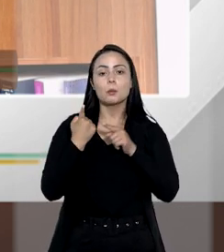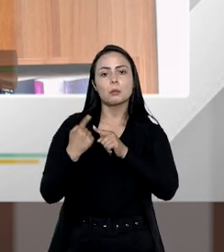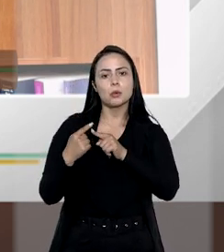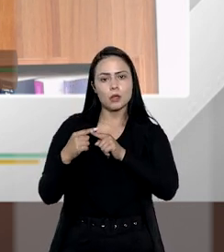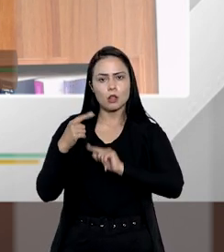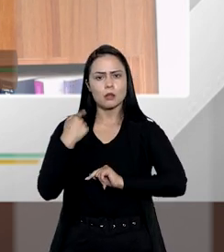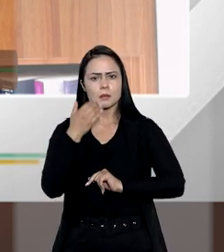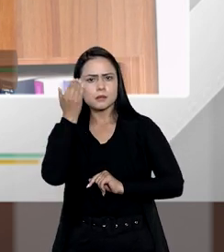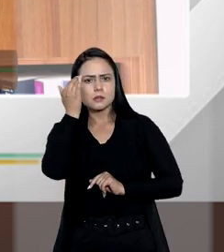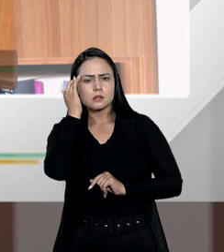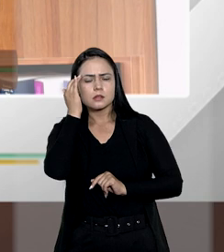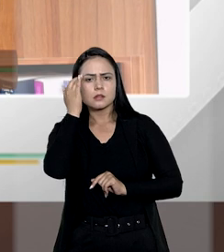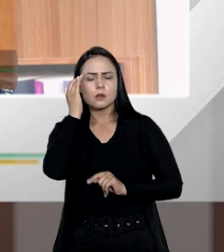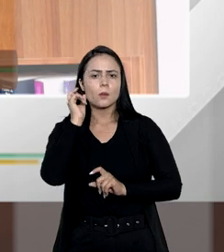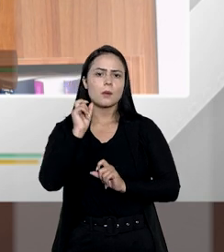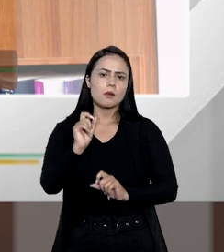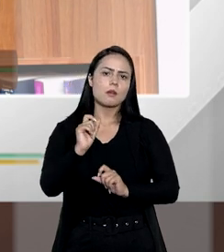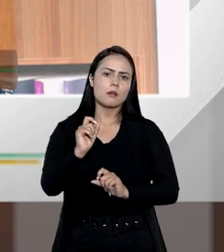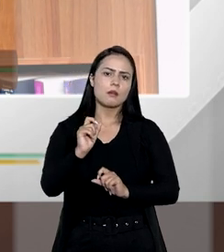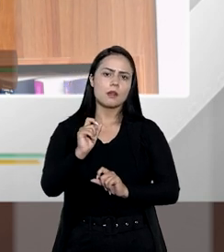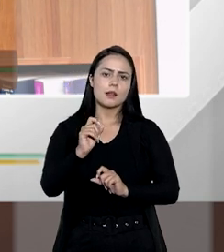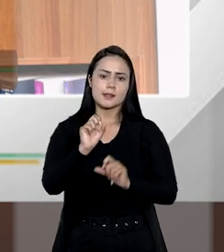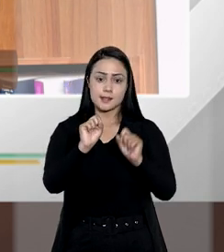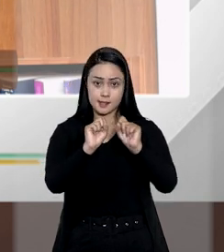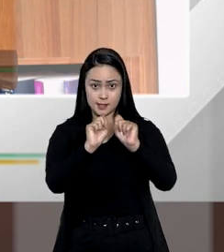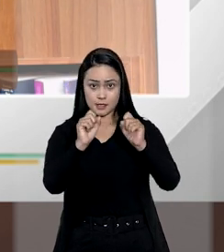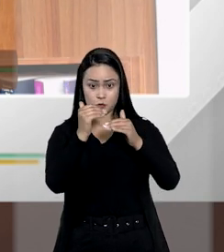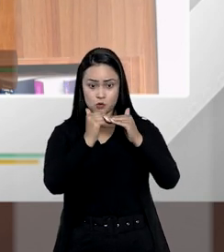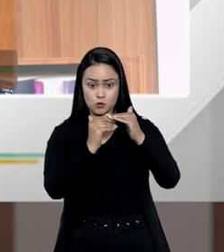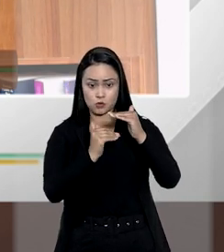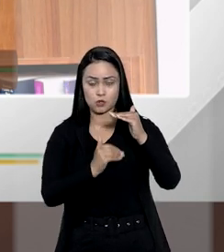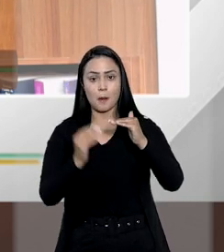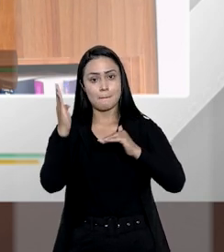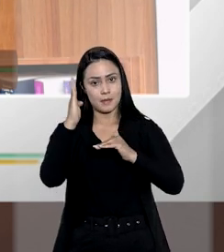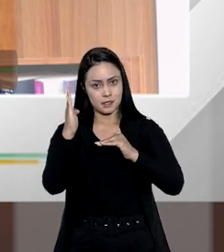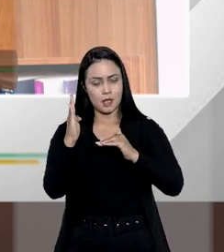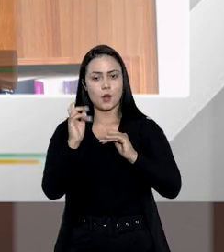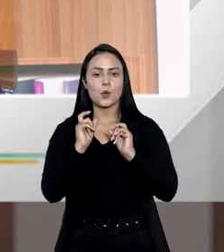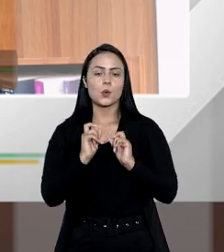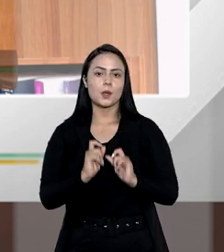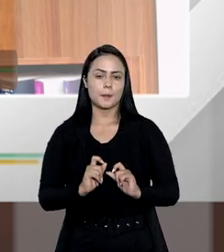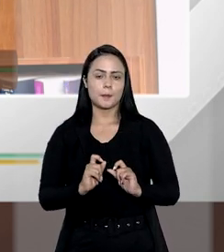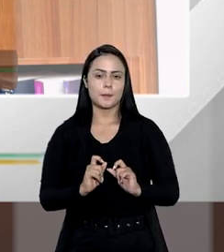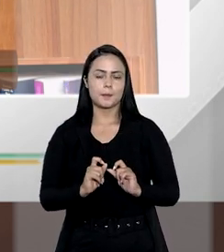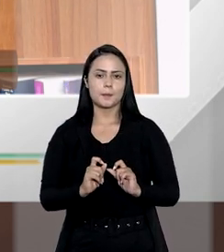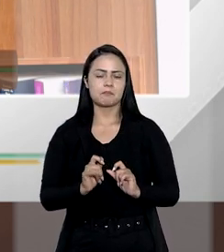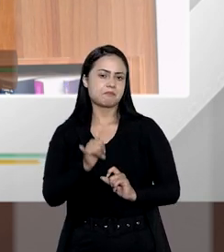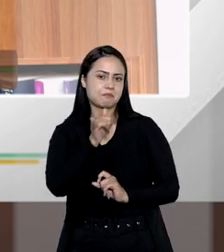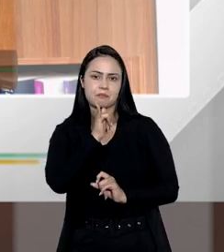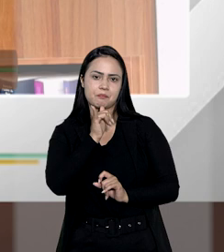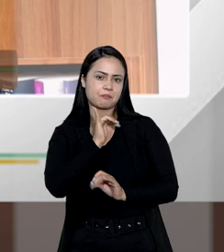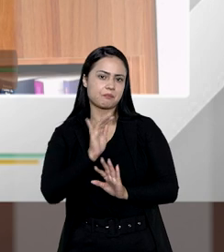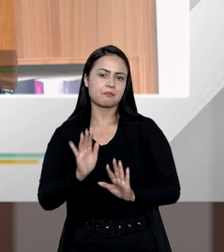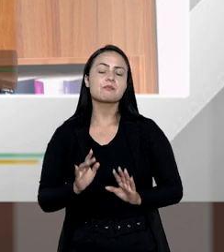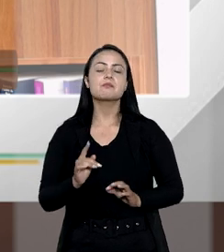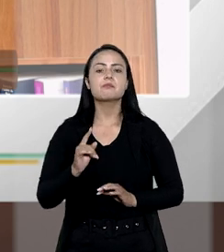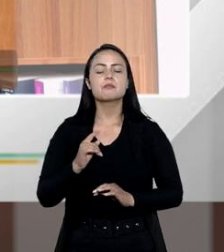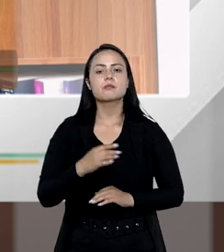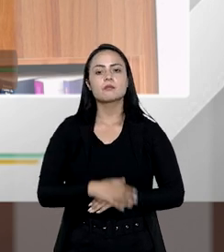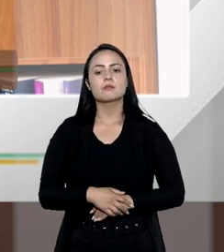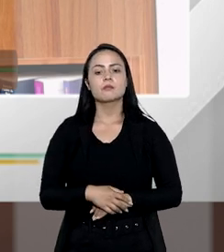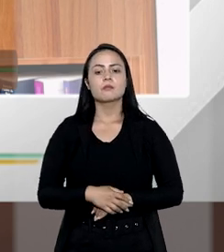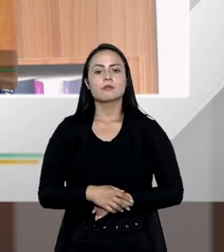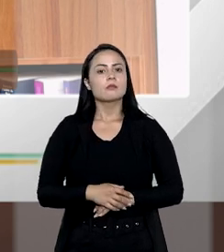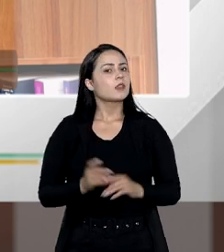a gente precisa entender, considerando o sistema sucessório brasileiro, de que, por exemplo, a gente